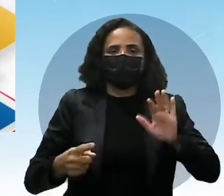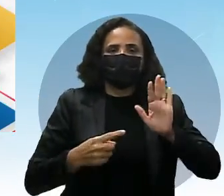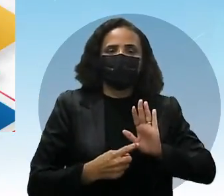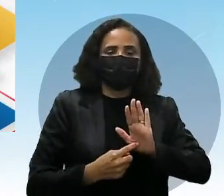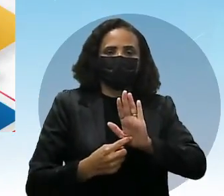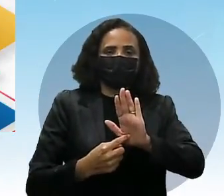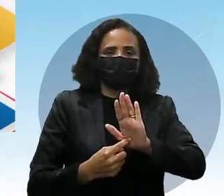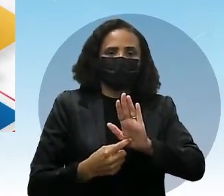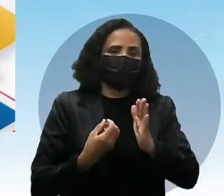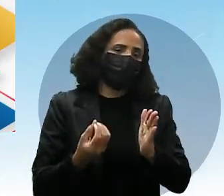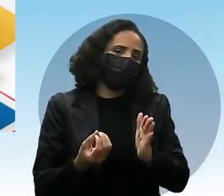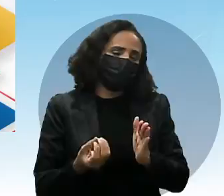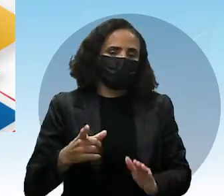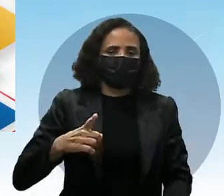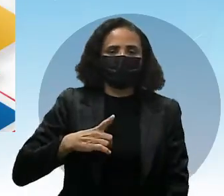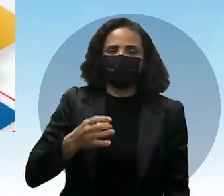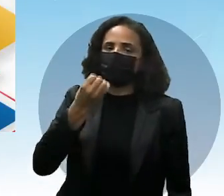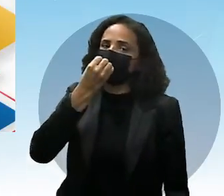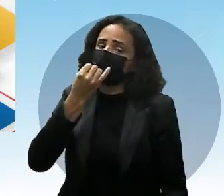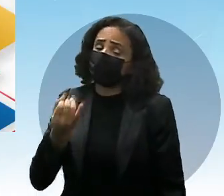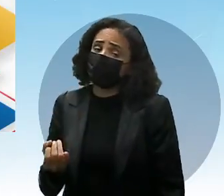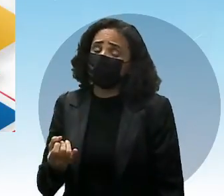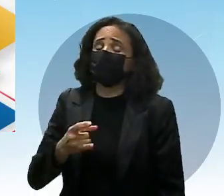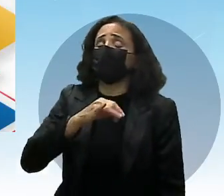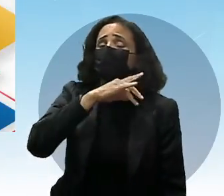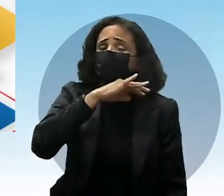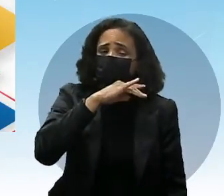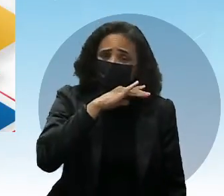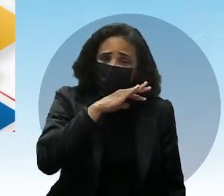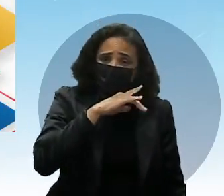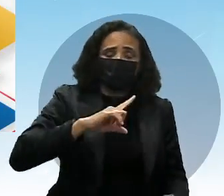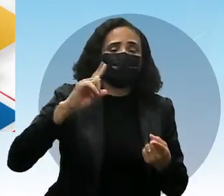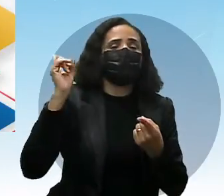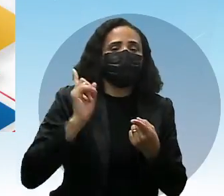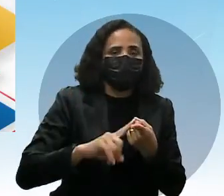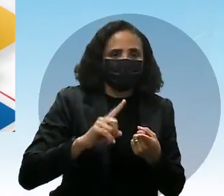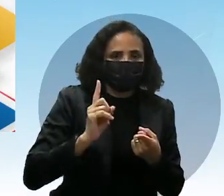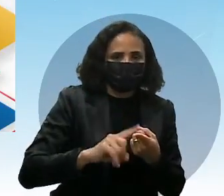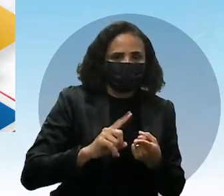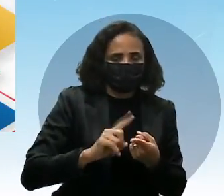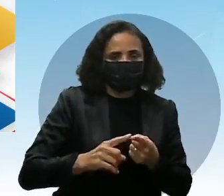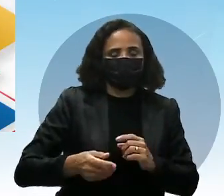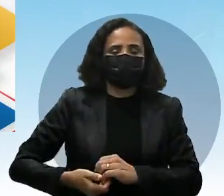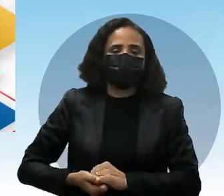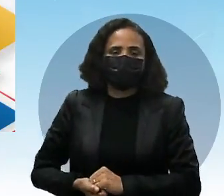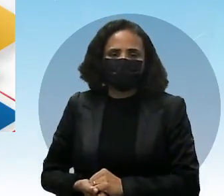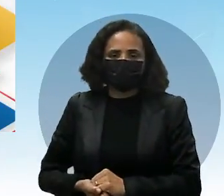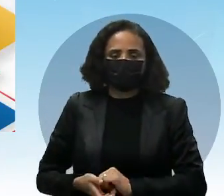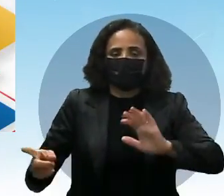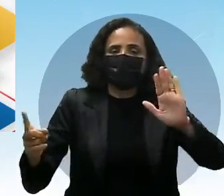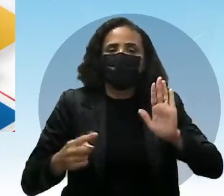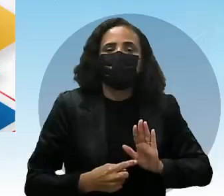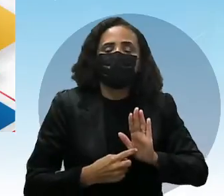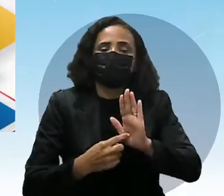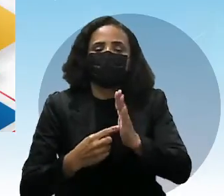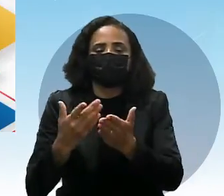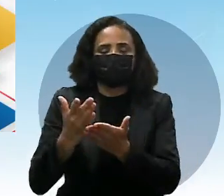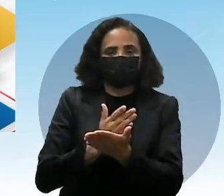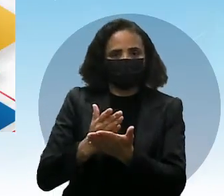o que tem de bom e mostrar o que também não tem de muito legal. Mas sempre mostrar. Mostrar algo. Essa